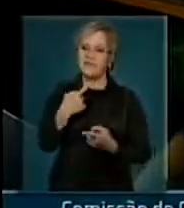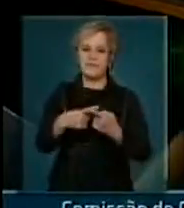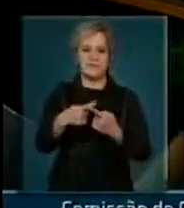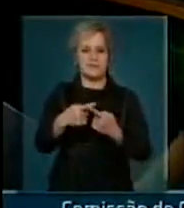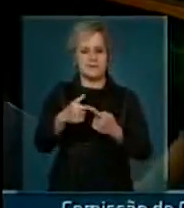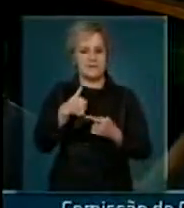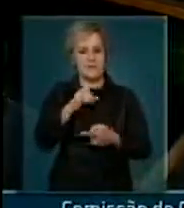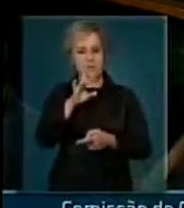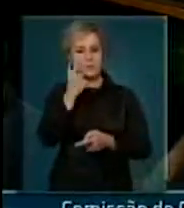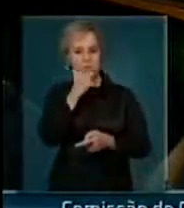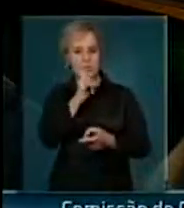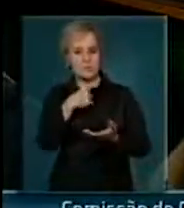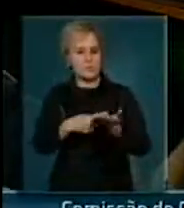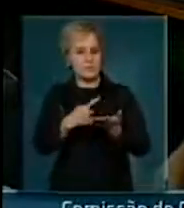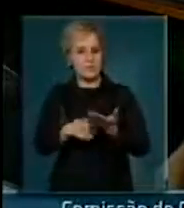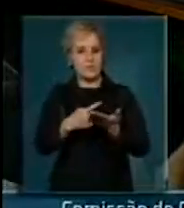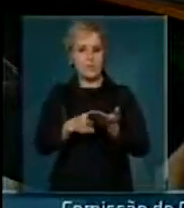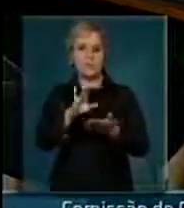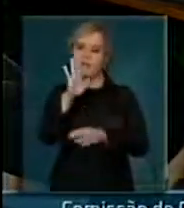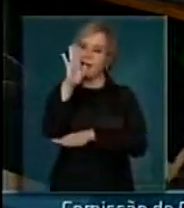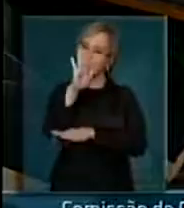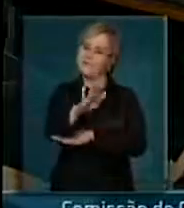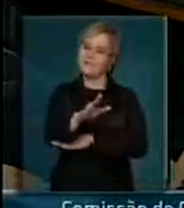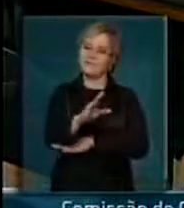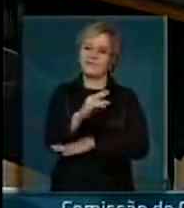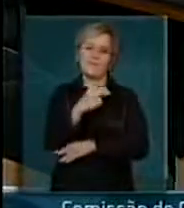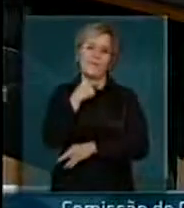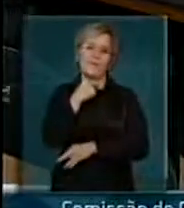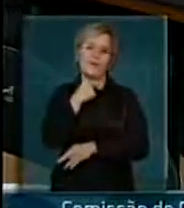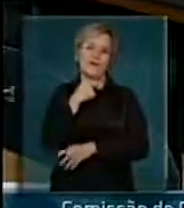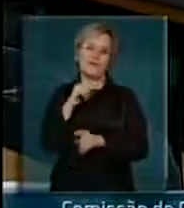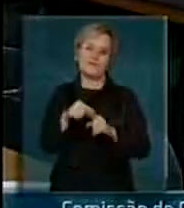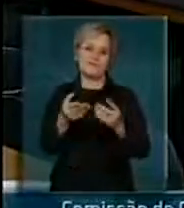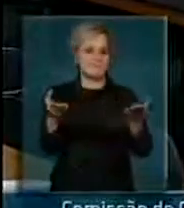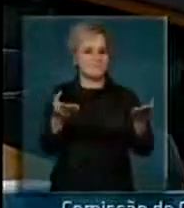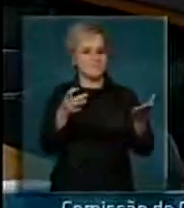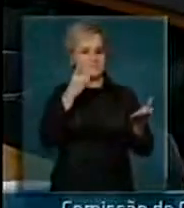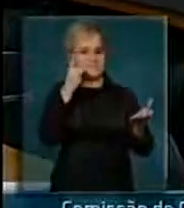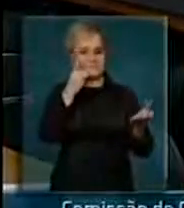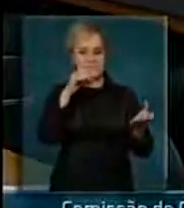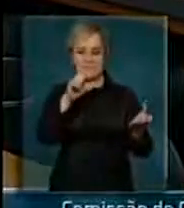o deputado Cibá?